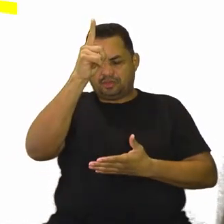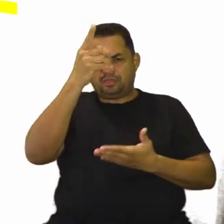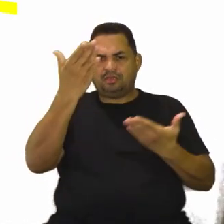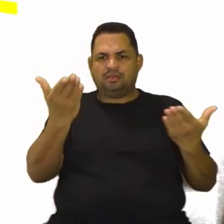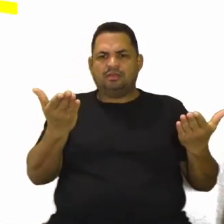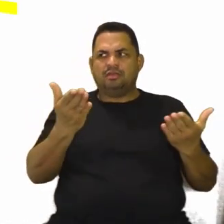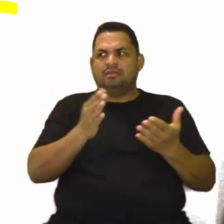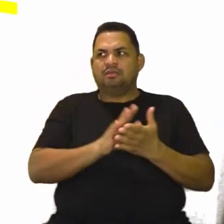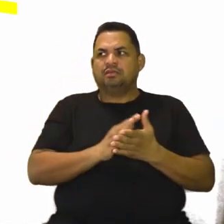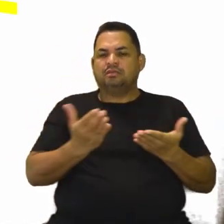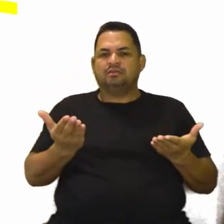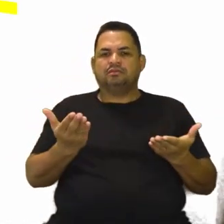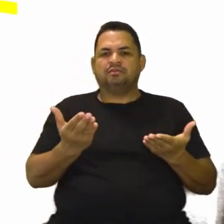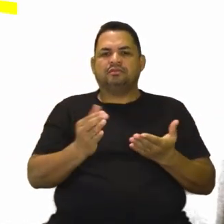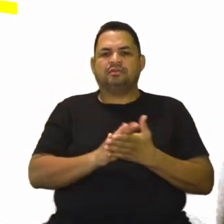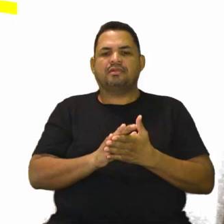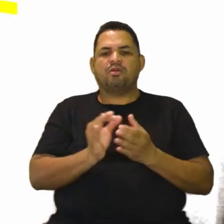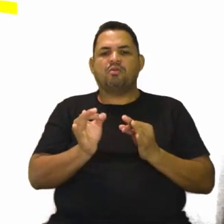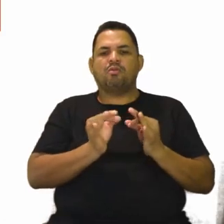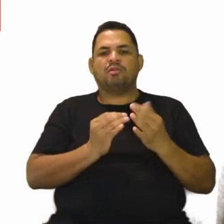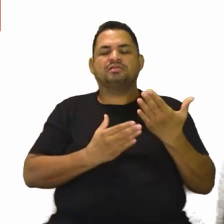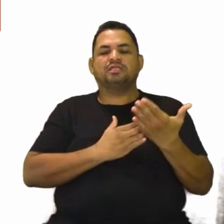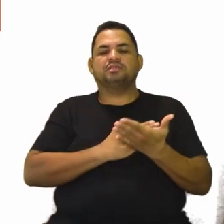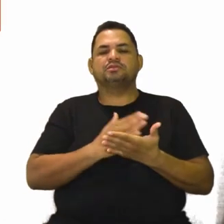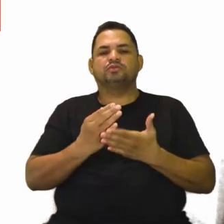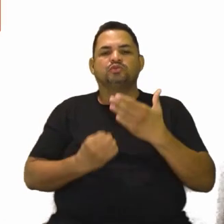fértil para o aparecimento do nazismo.